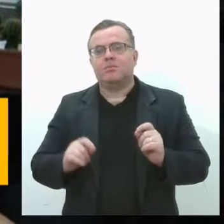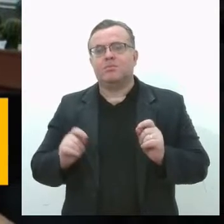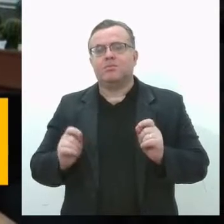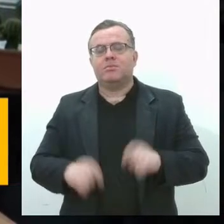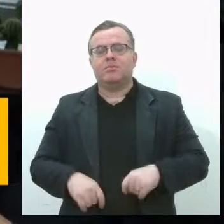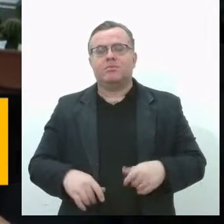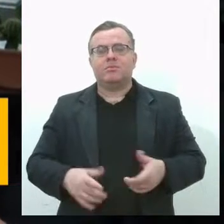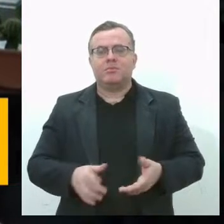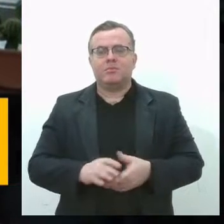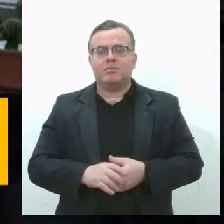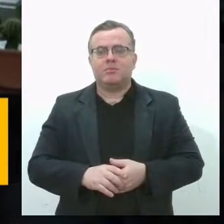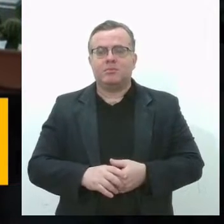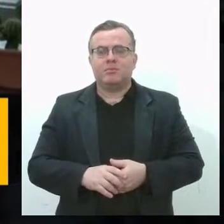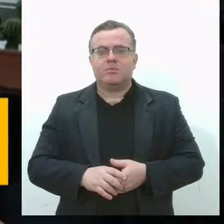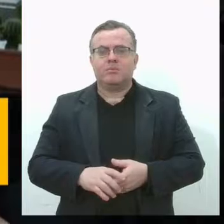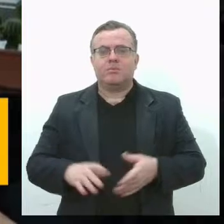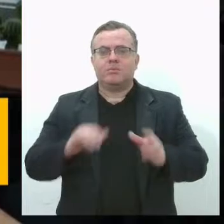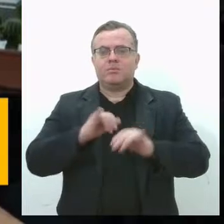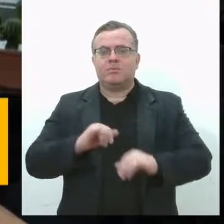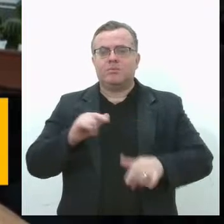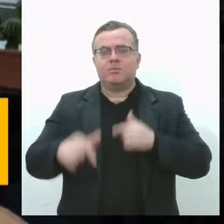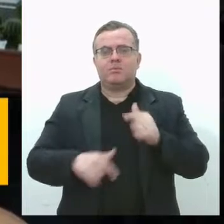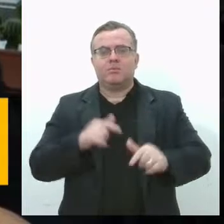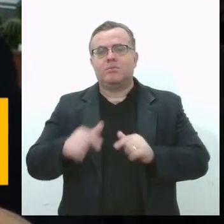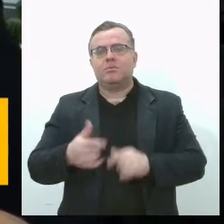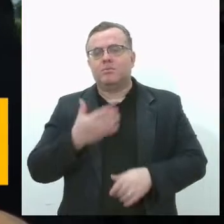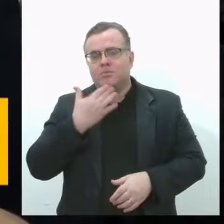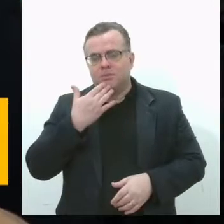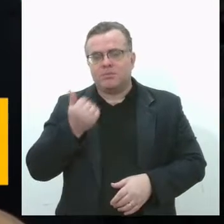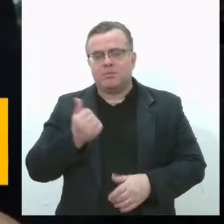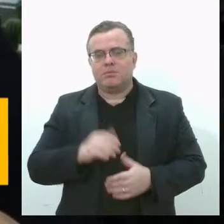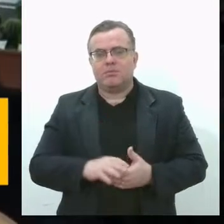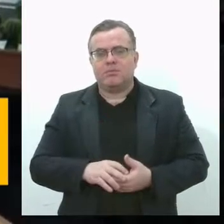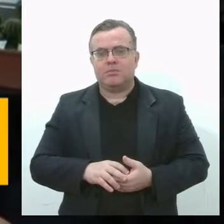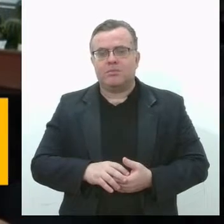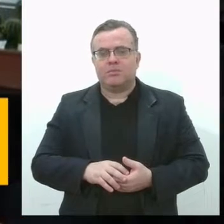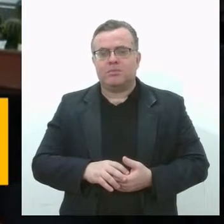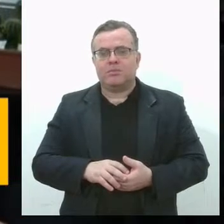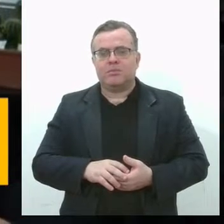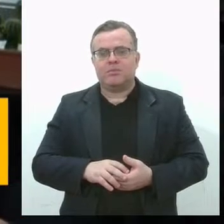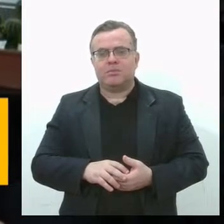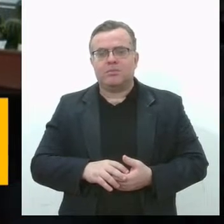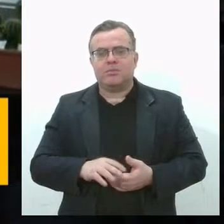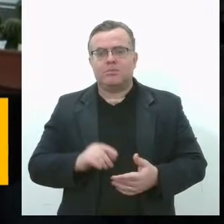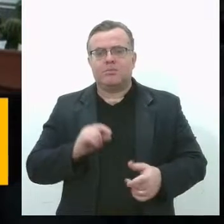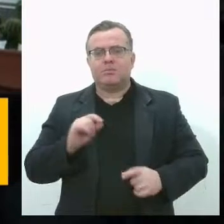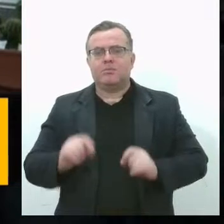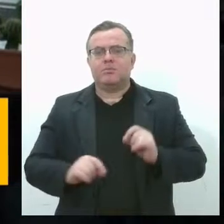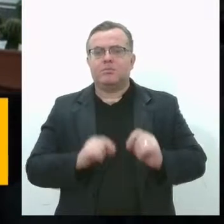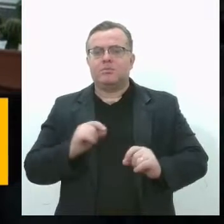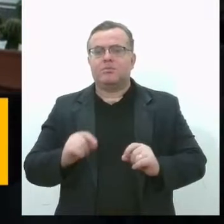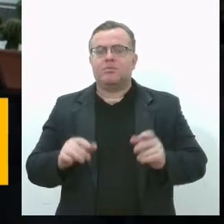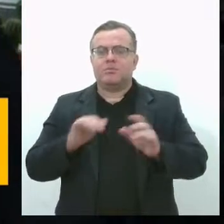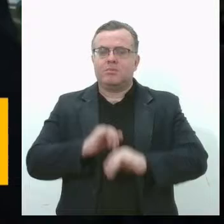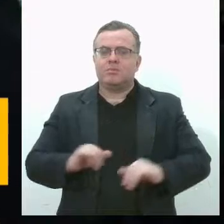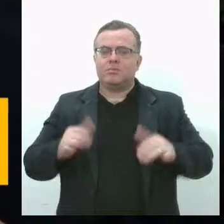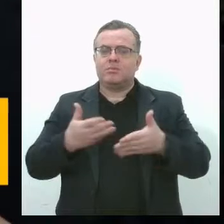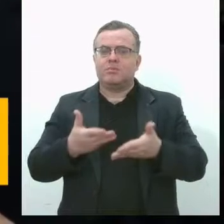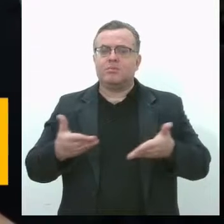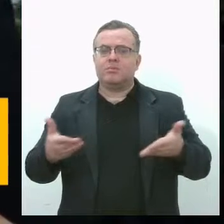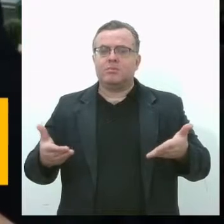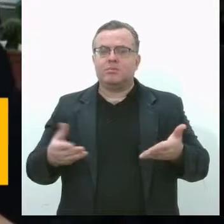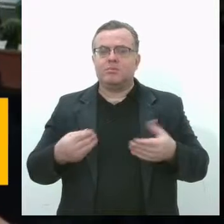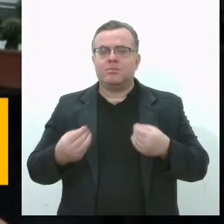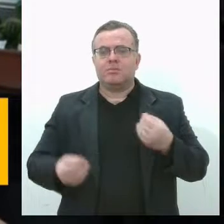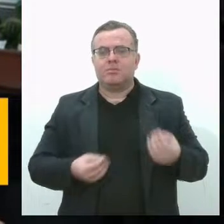maturidade melhor. E depois dessa decisão da Justiça, que eu quero dizer aqui a vocês, seguinte, quem perdeu